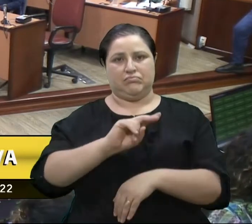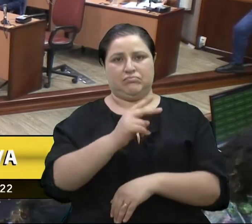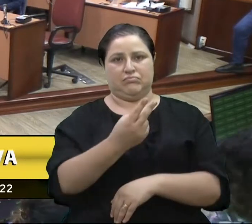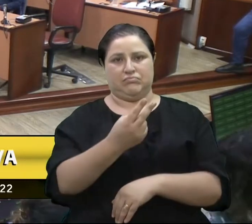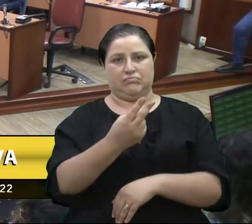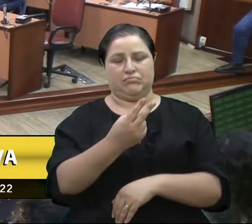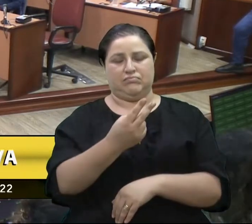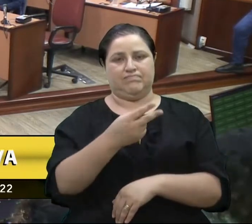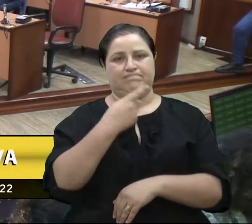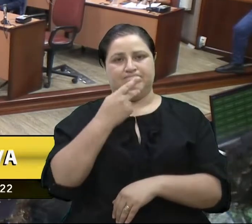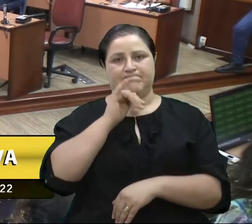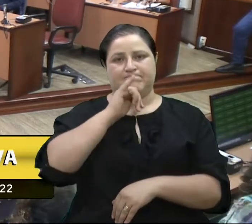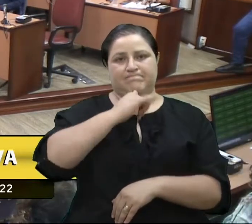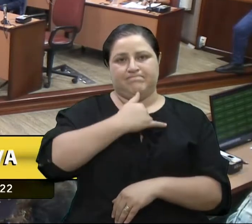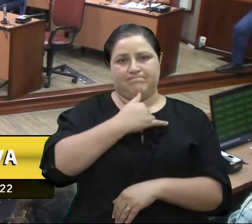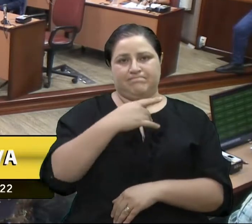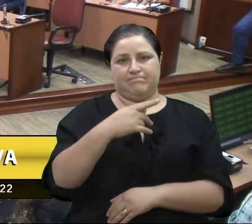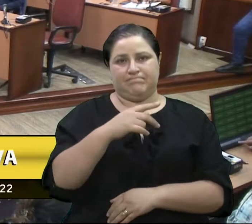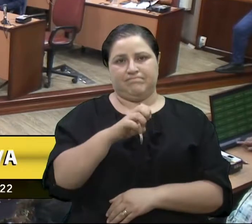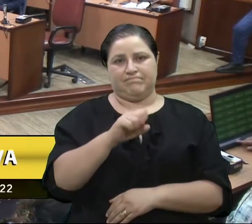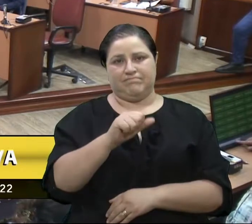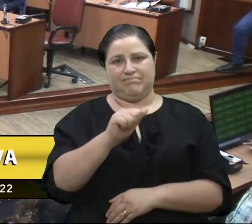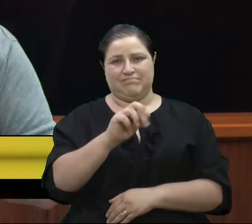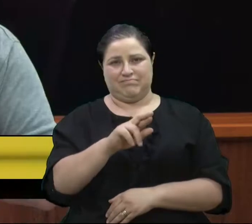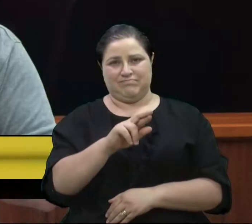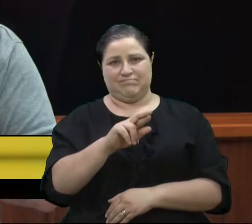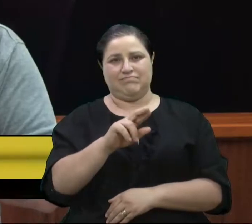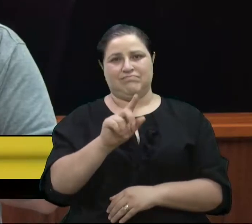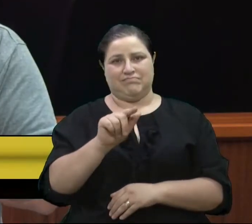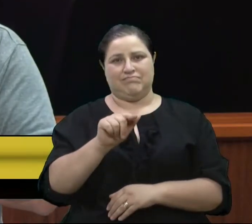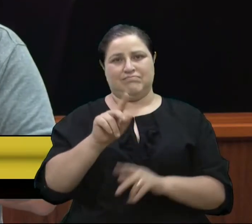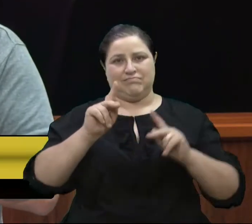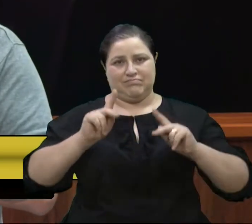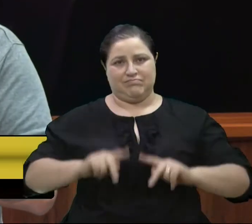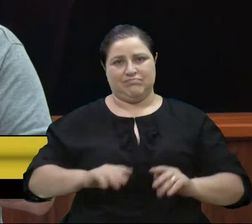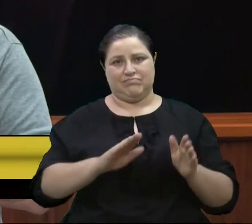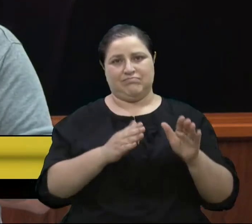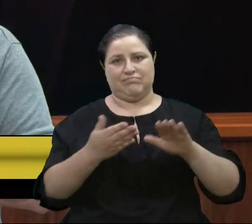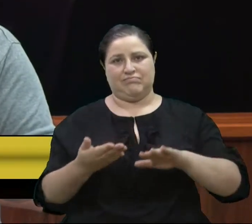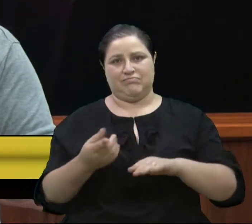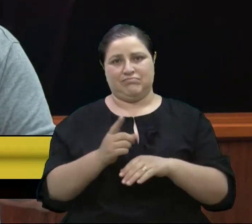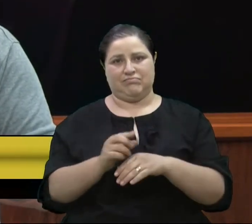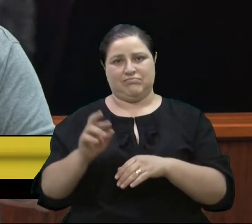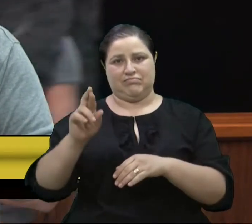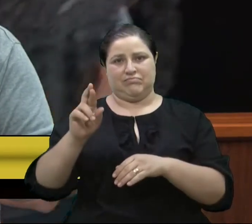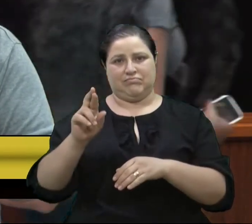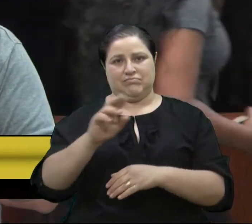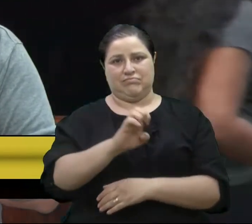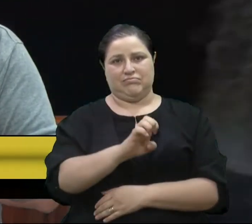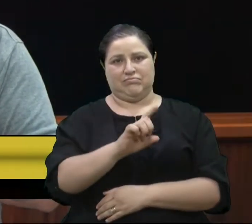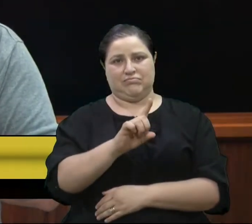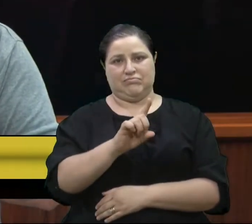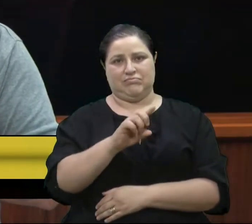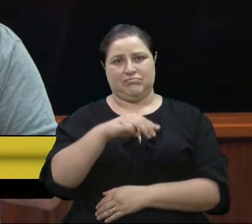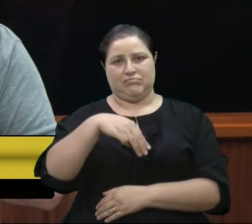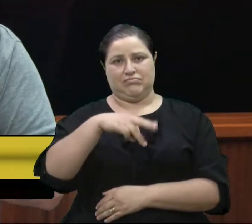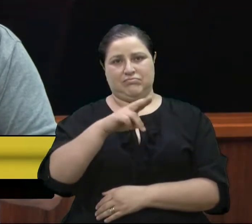O primeiro voto de pesar eu faço pela passagem do doutor Edmundo Dias de Oliveira,